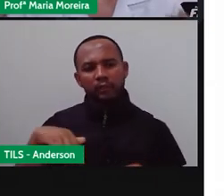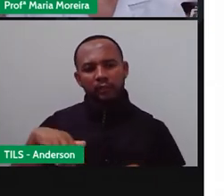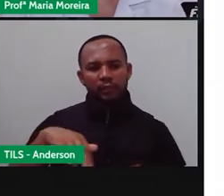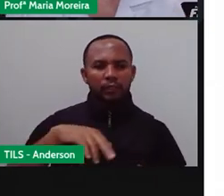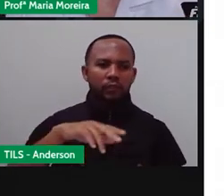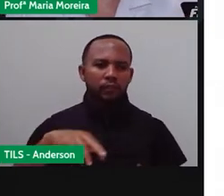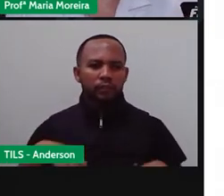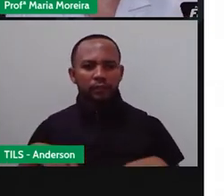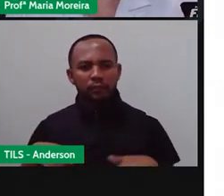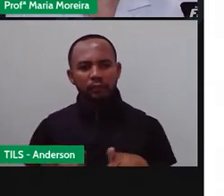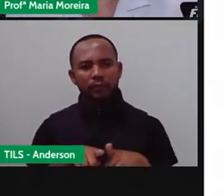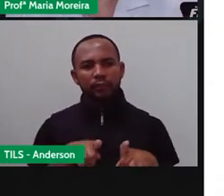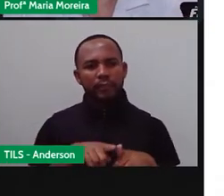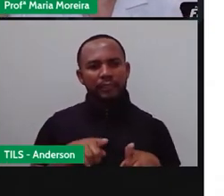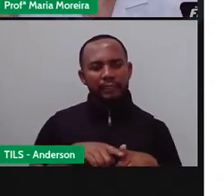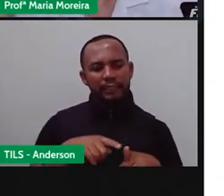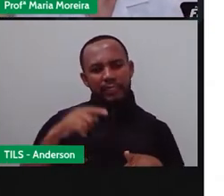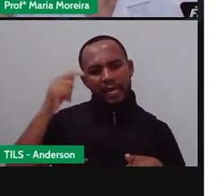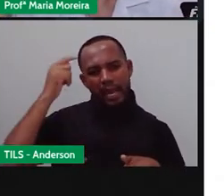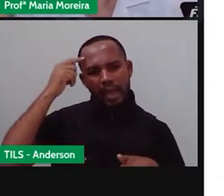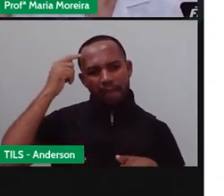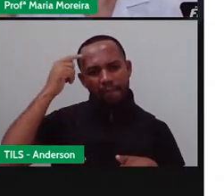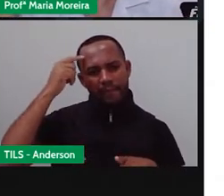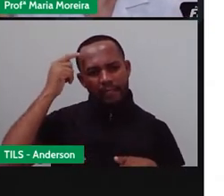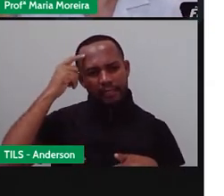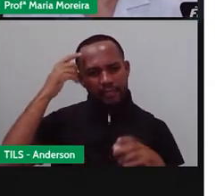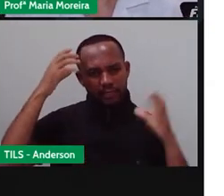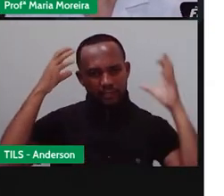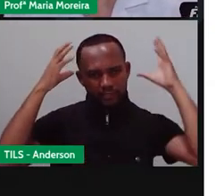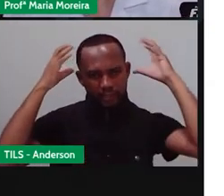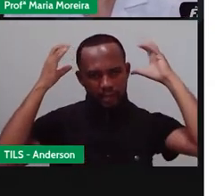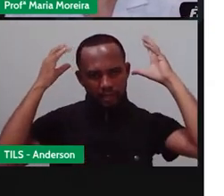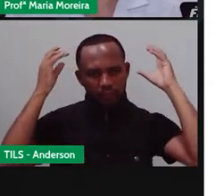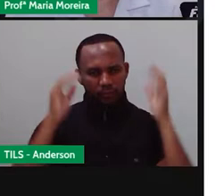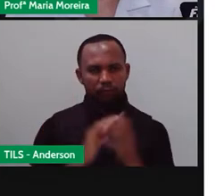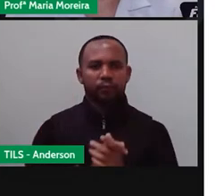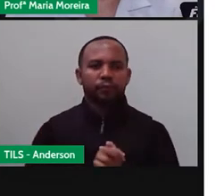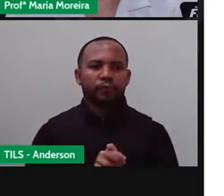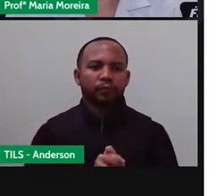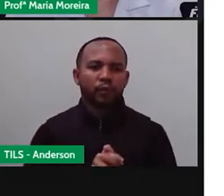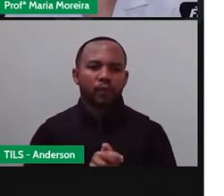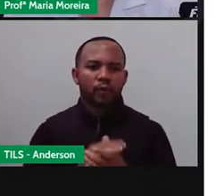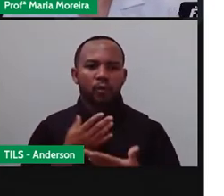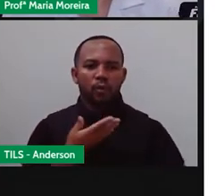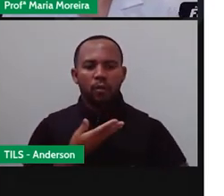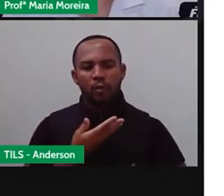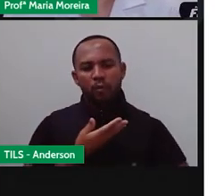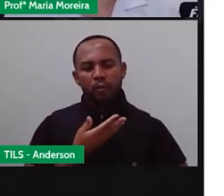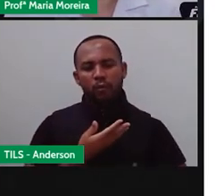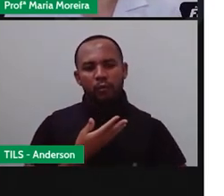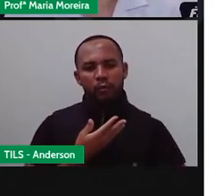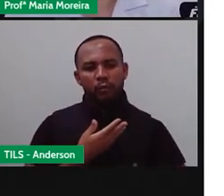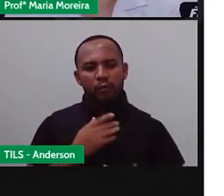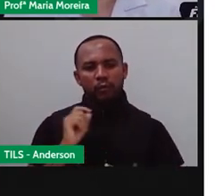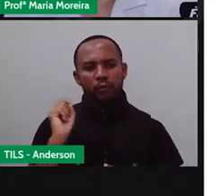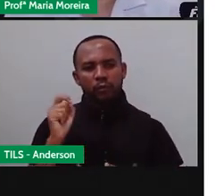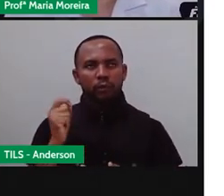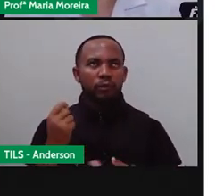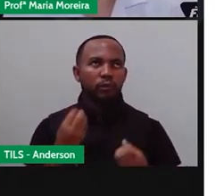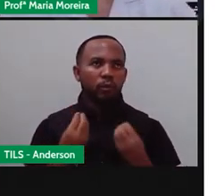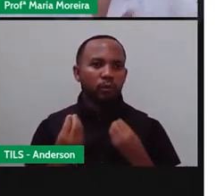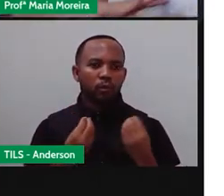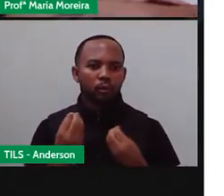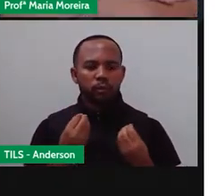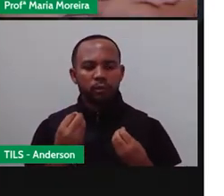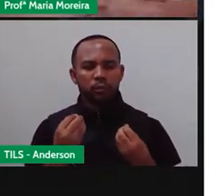Da sua cabeça, certo? Do seu cérebro. Bom, o sistema muscular, que são os músculos estriados, cardíacos